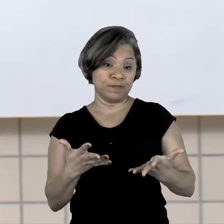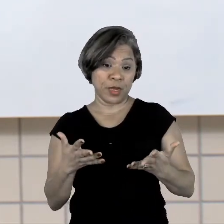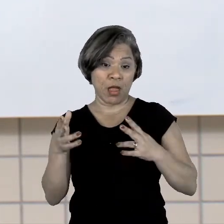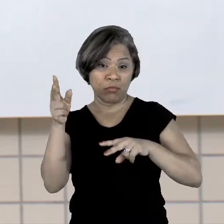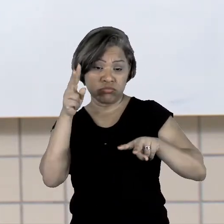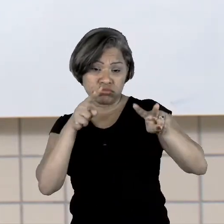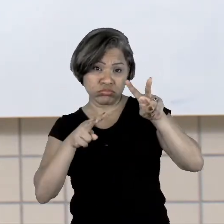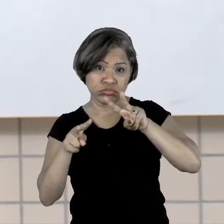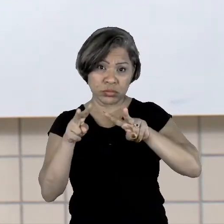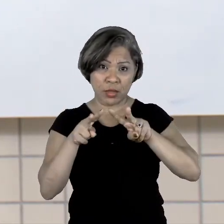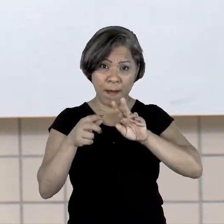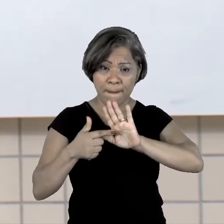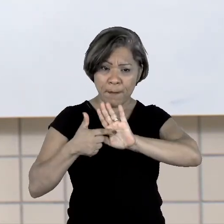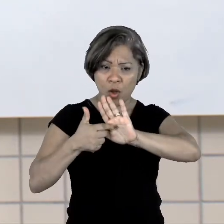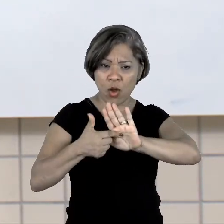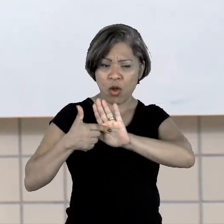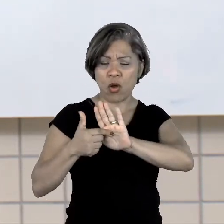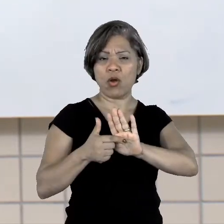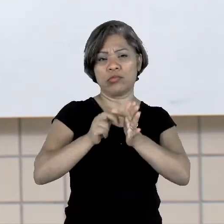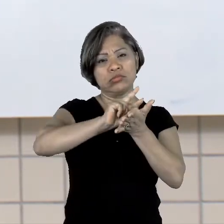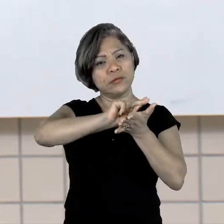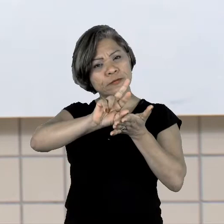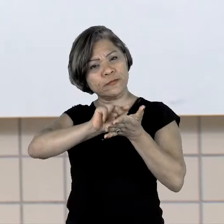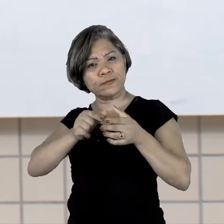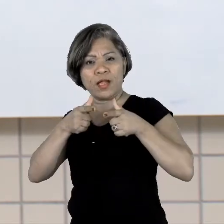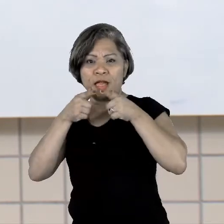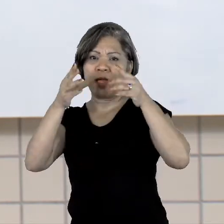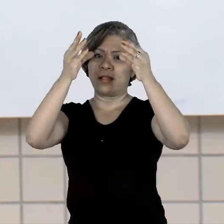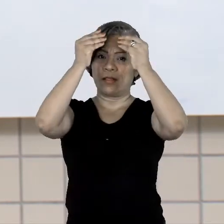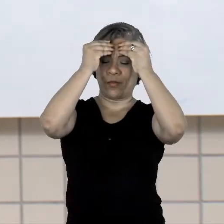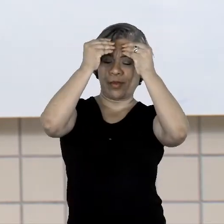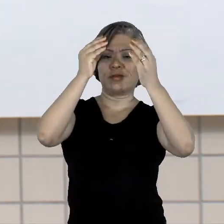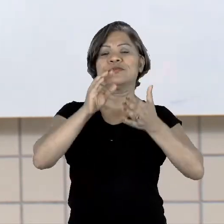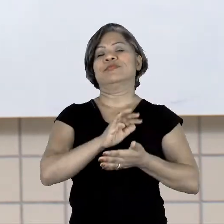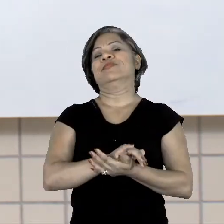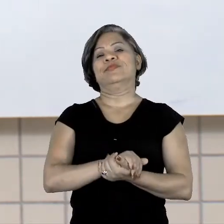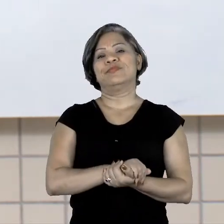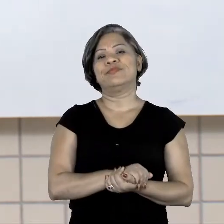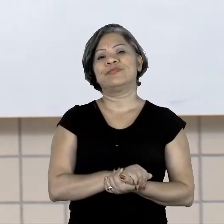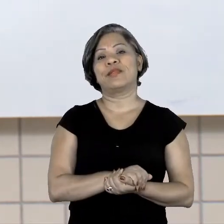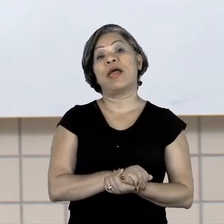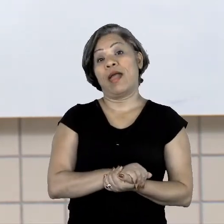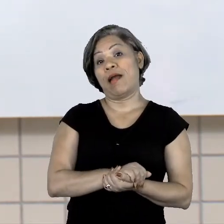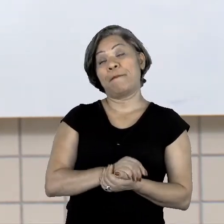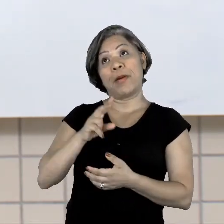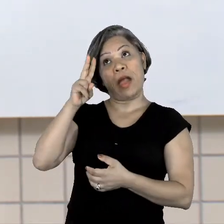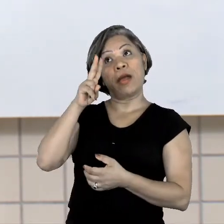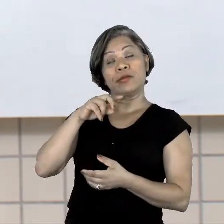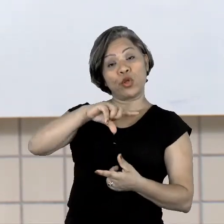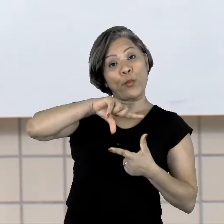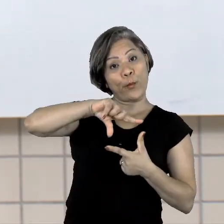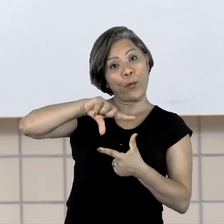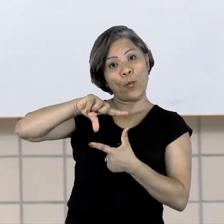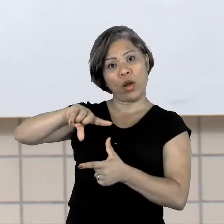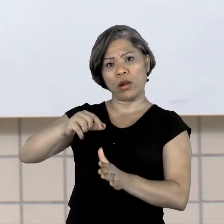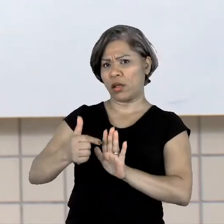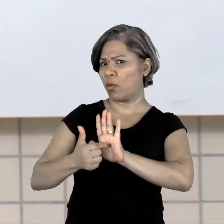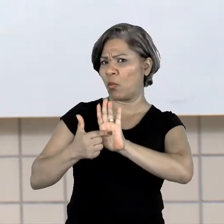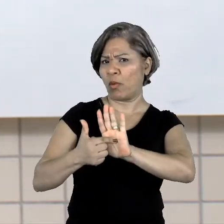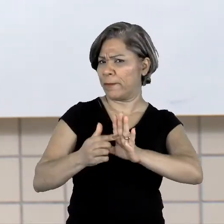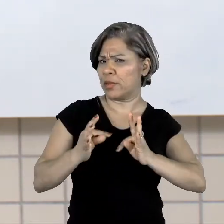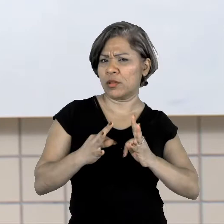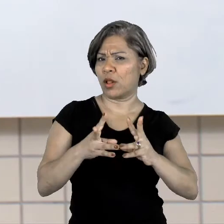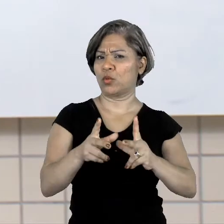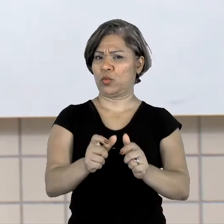várias linguagens ao mesmo tempo. Na história em quadrinho, não apresenta tudo isso, né? Tem através da